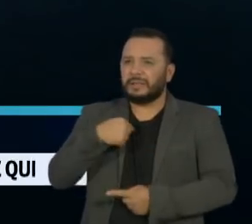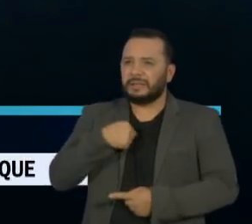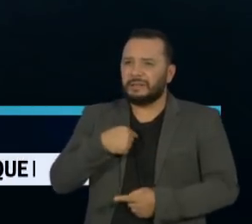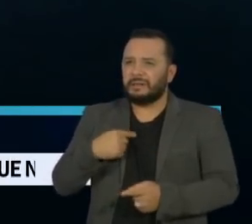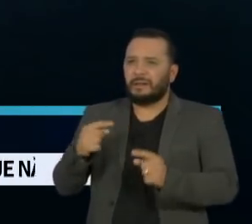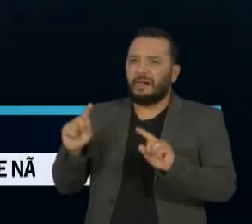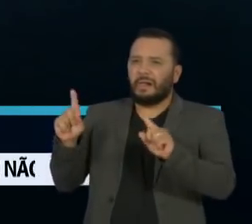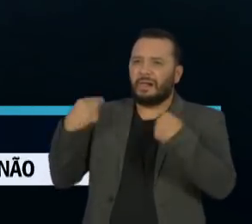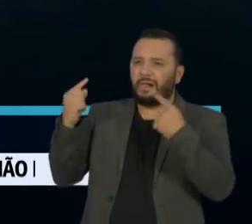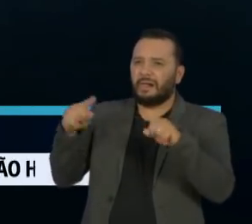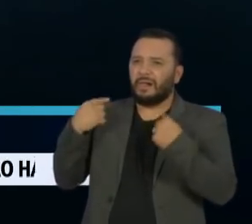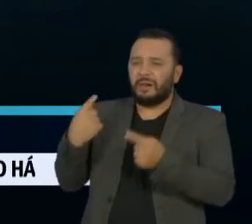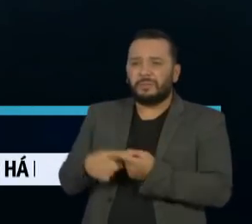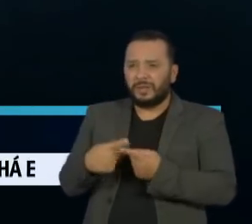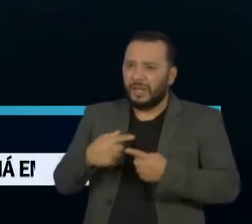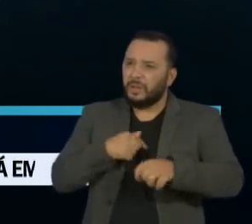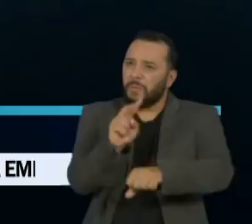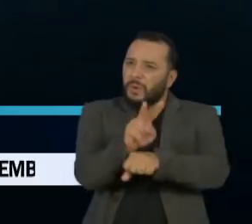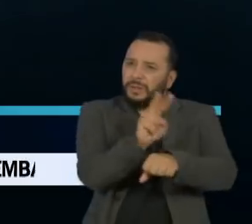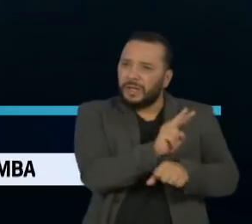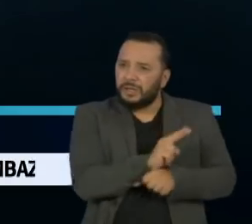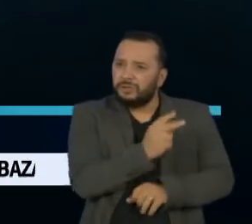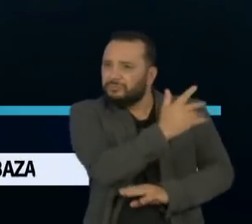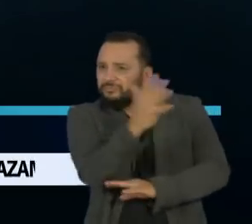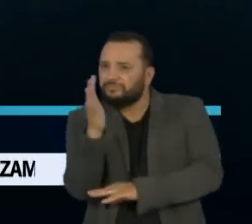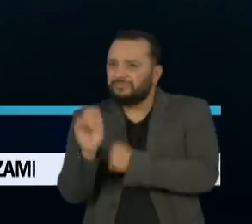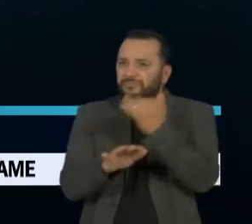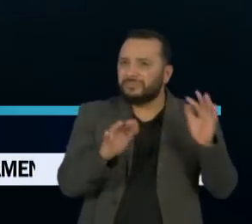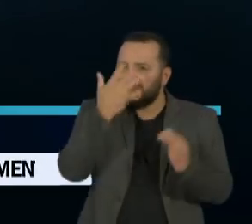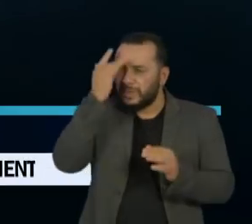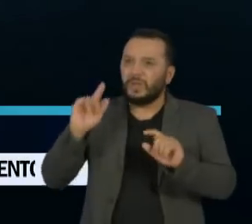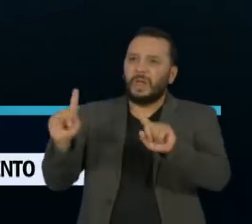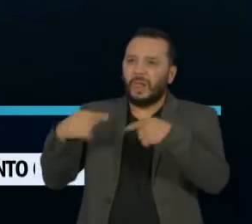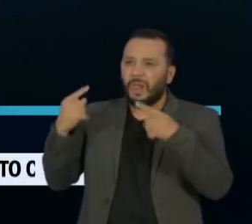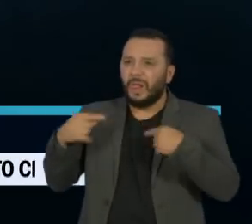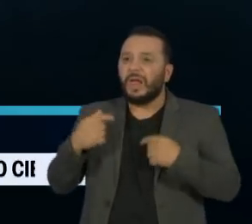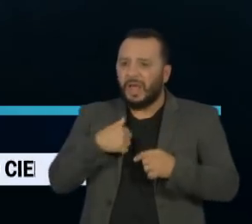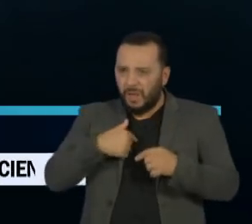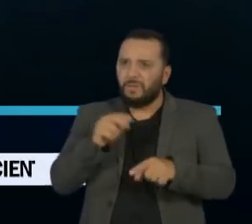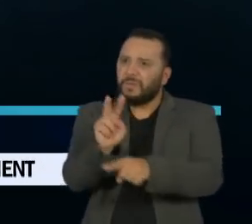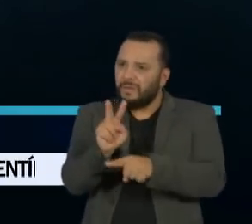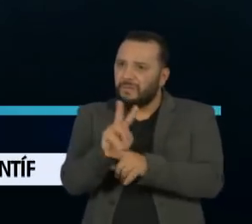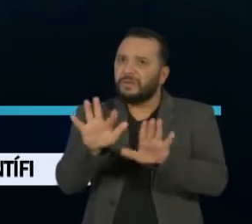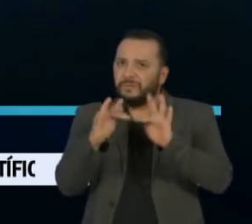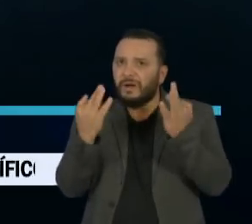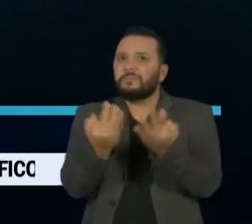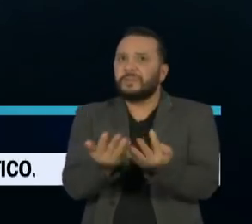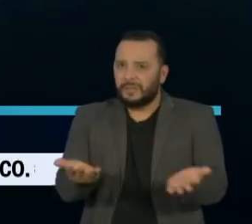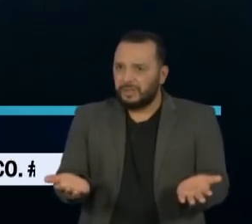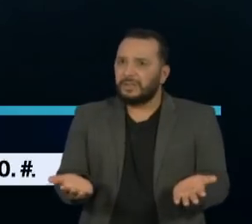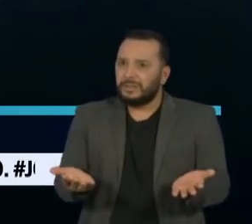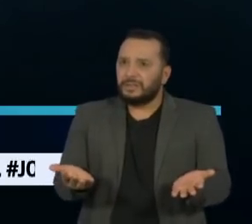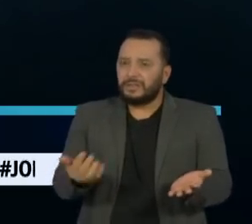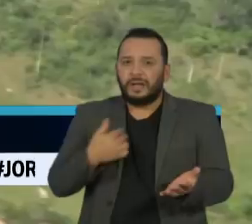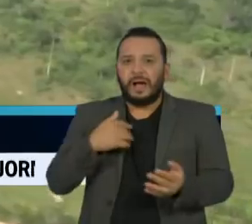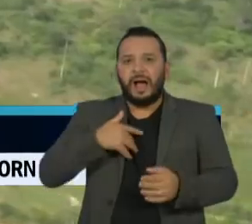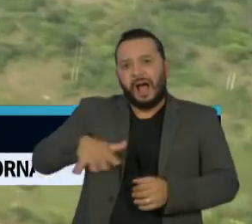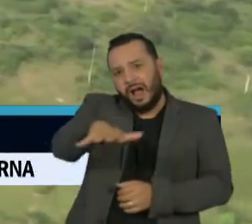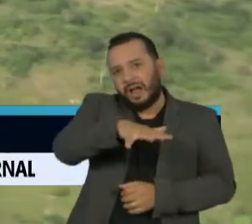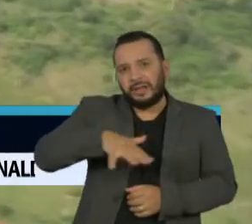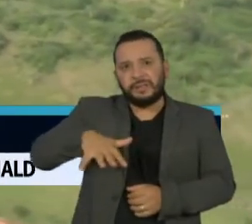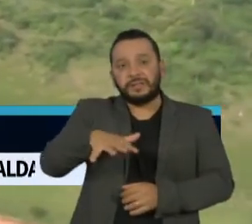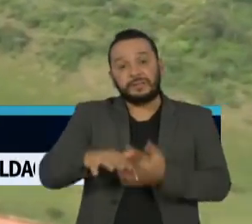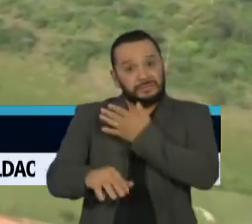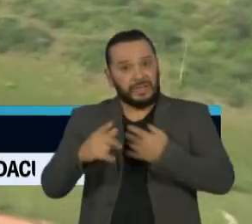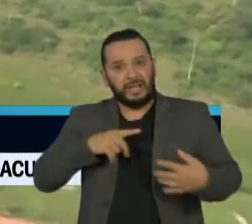ambientalista e eu defendo famílias que estão em área de ocupação. O